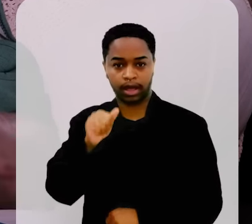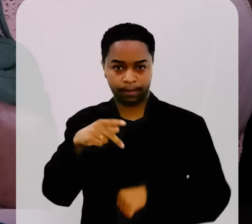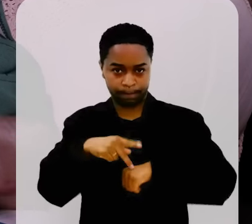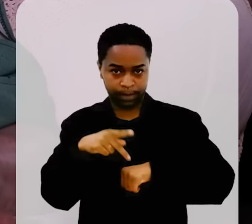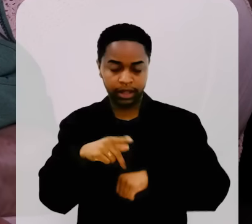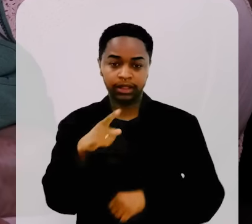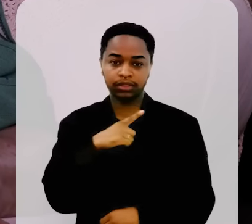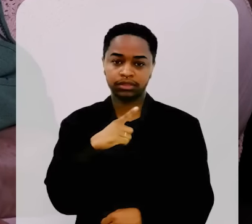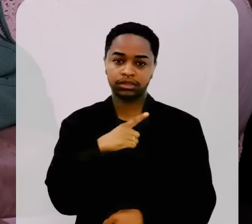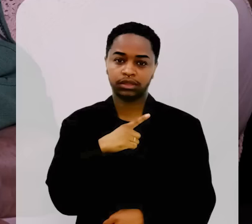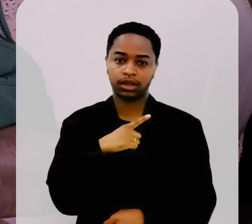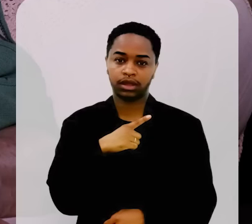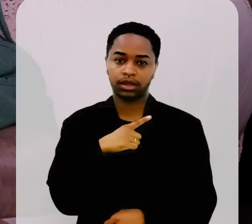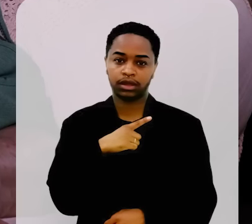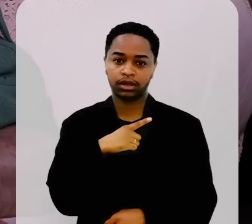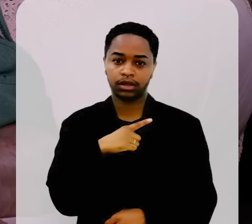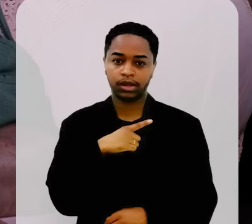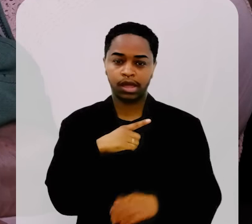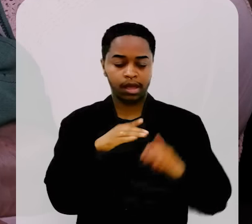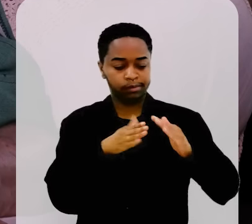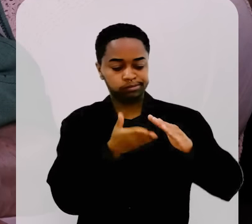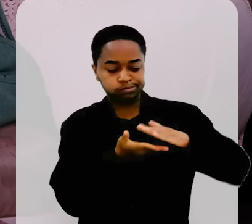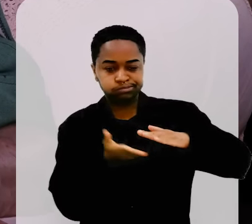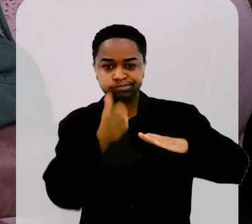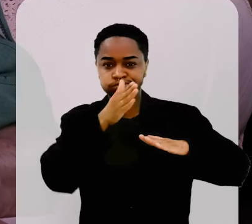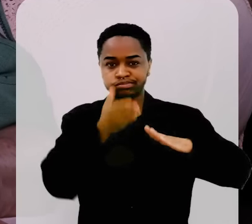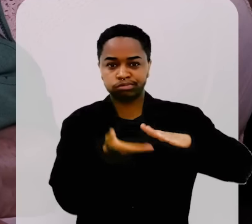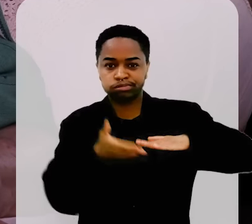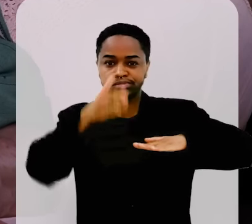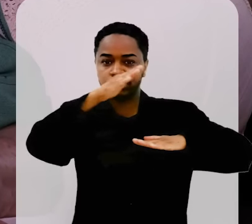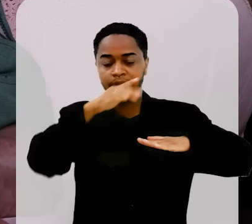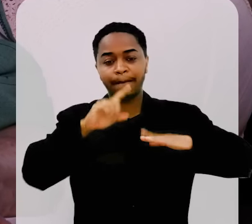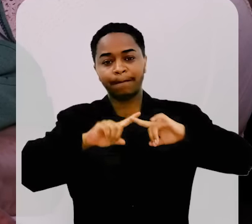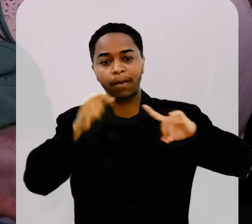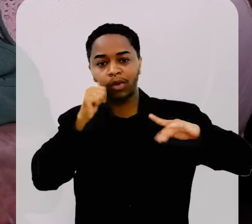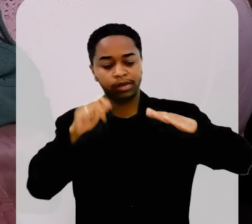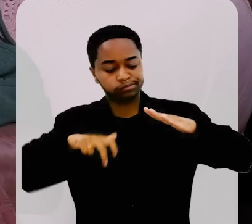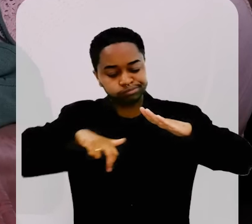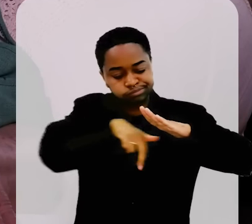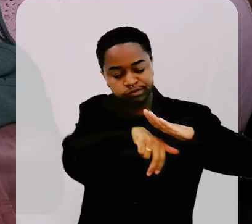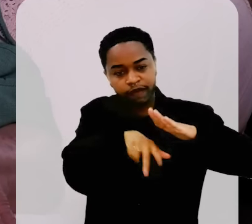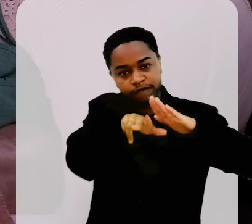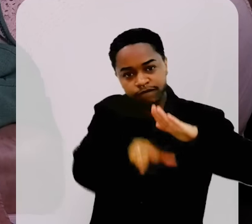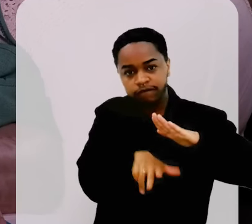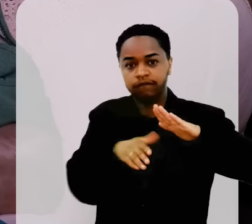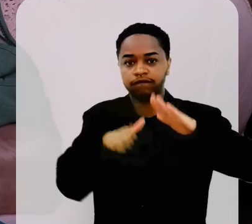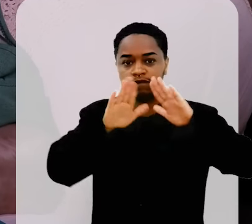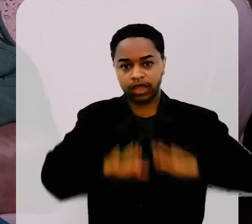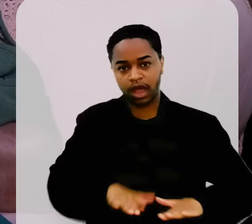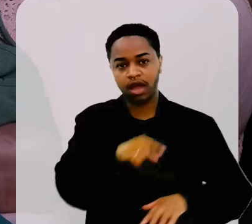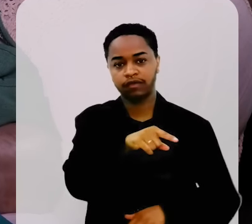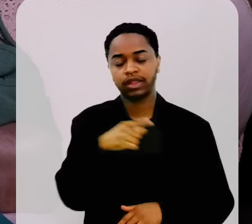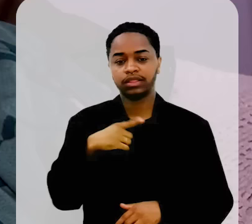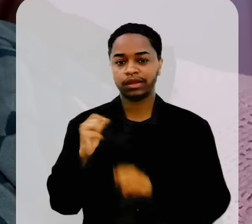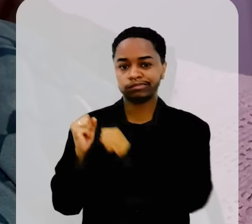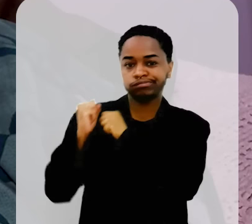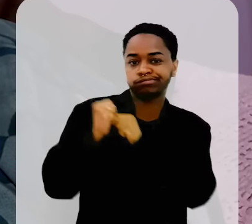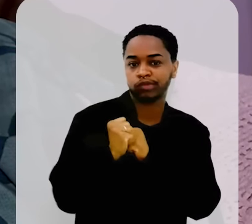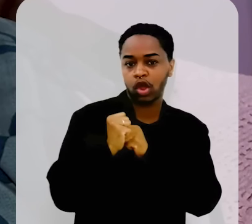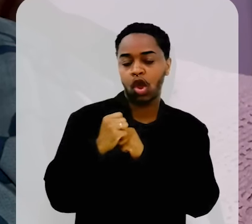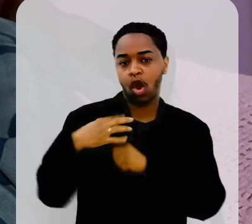Pedra, que era uma pedra que tinha uma parte alta, e ela se recolhia ali quando chovia.